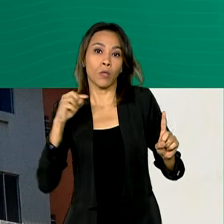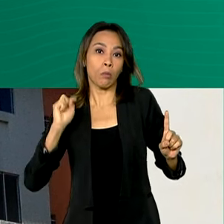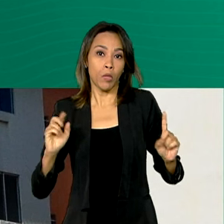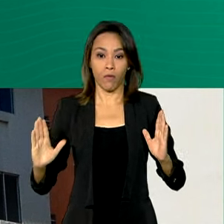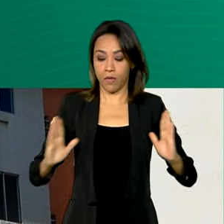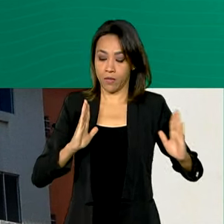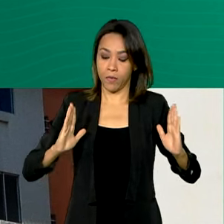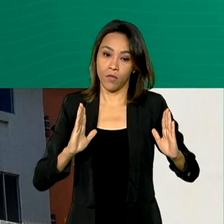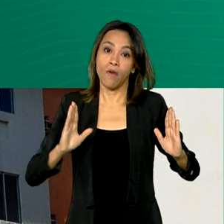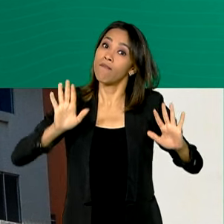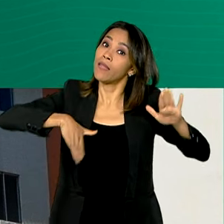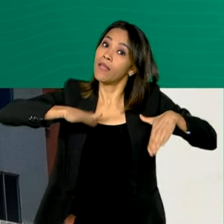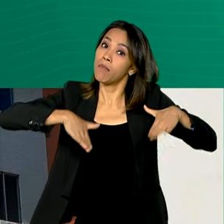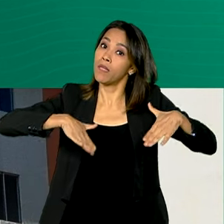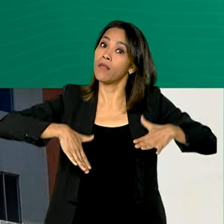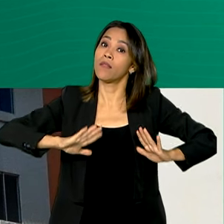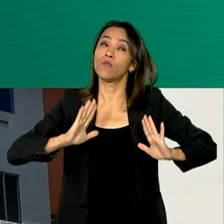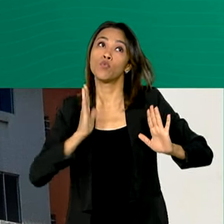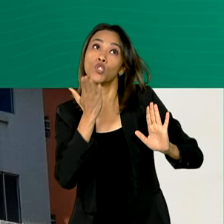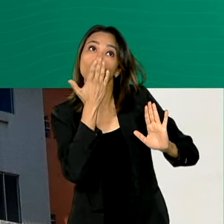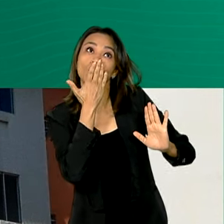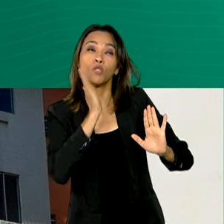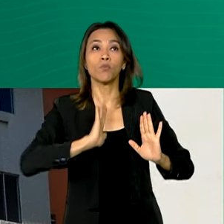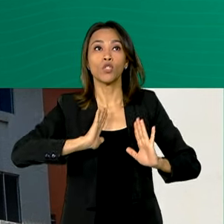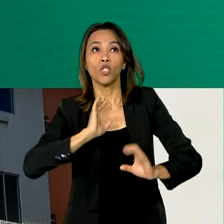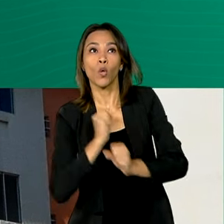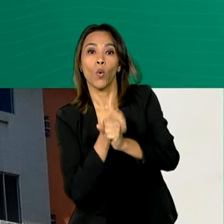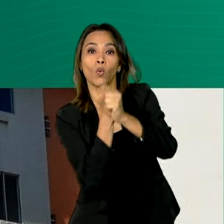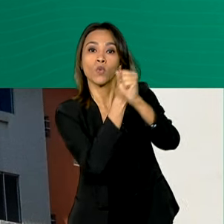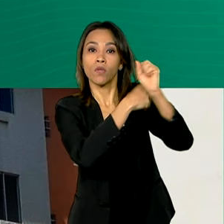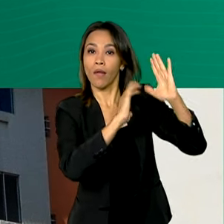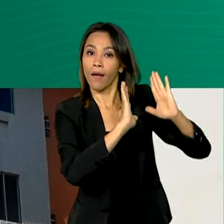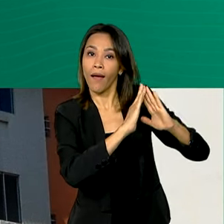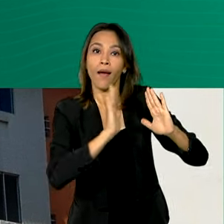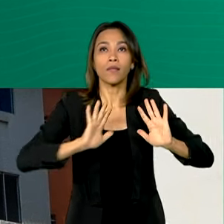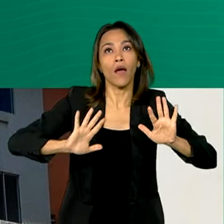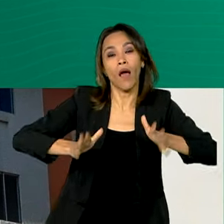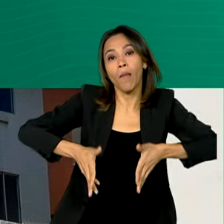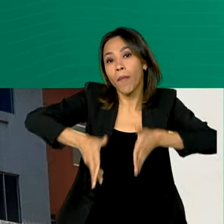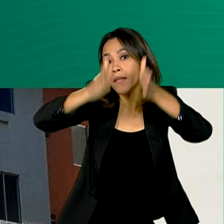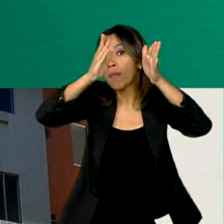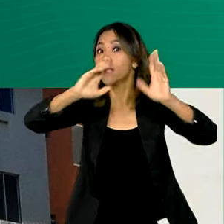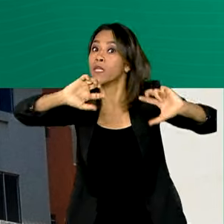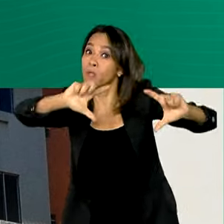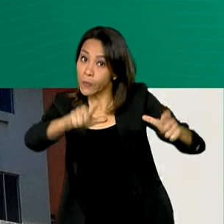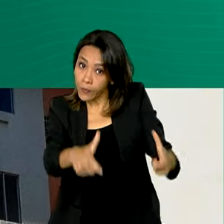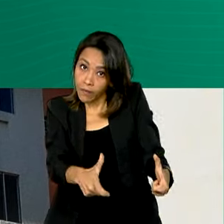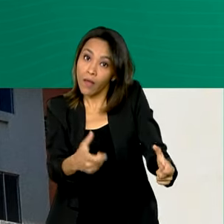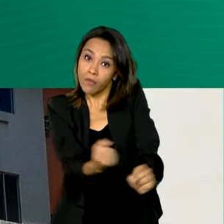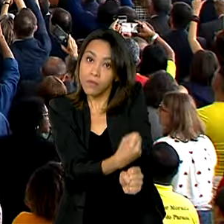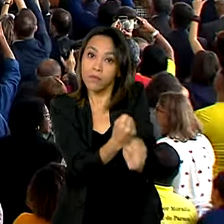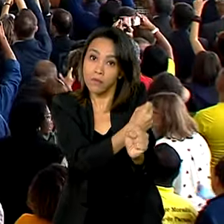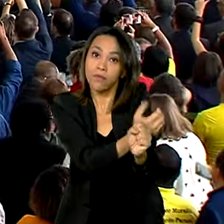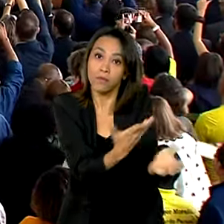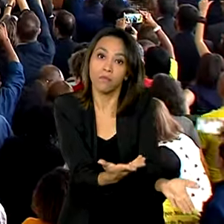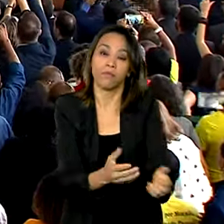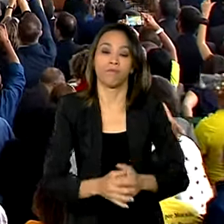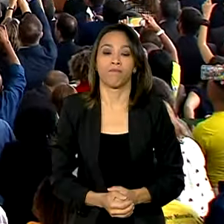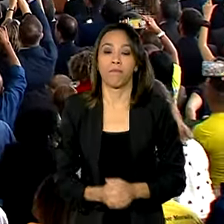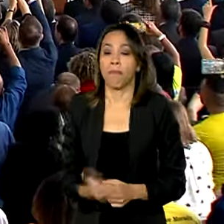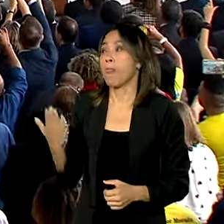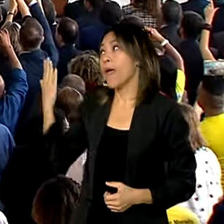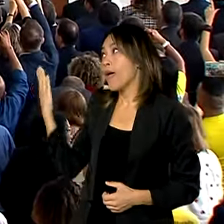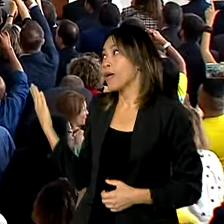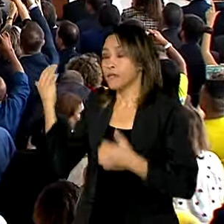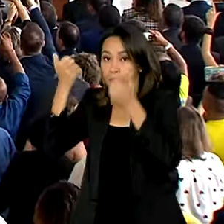dependendo do tipo de construção, casa ou apartamento e da região em que a unidade habitacional será construída. Se o programa